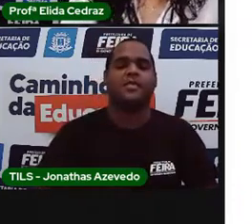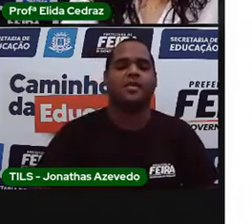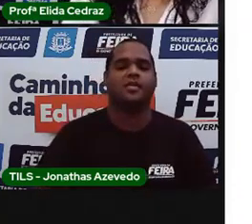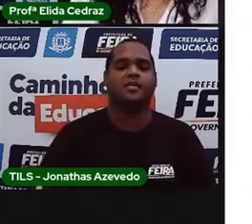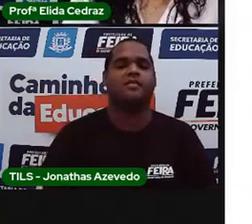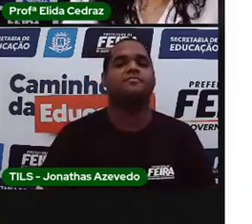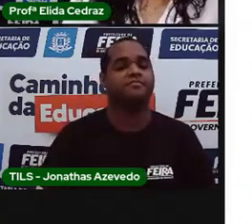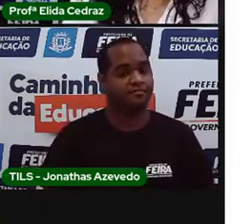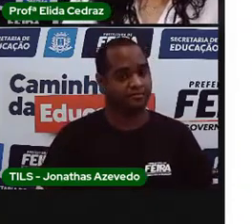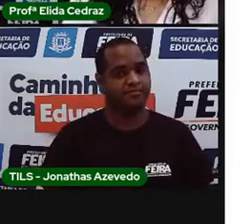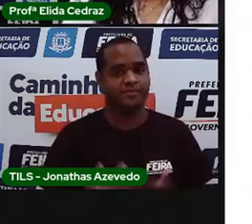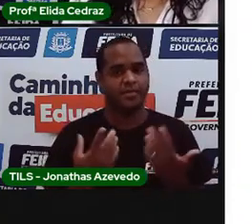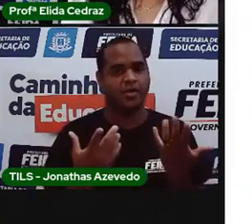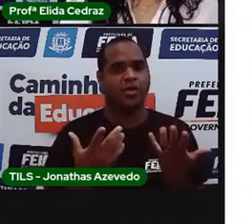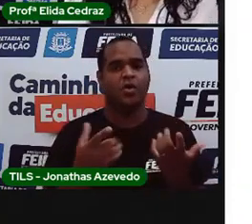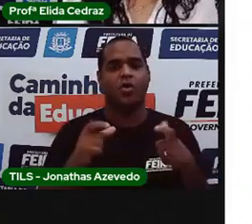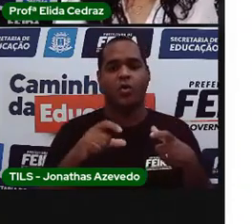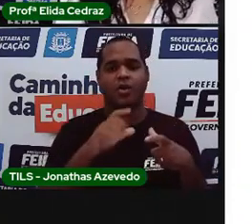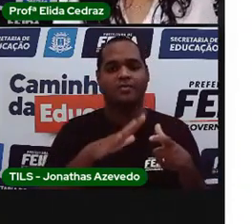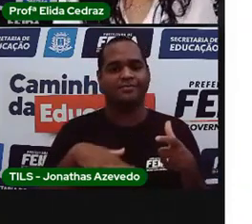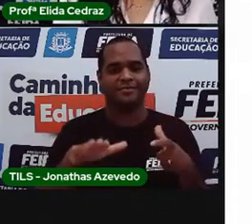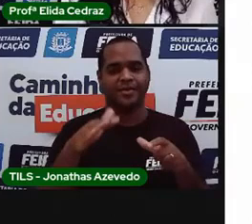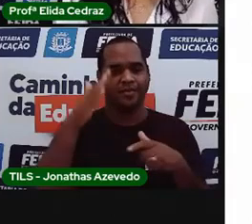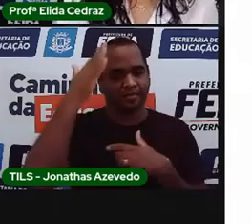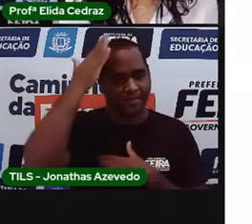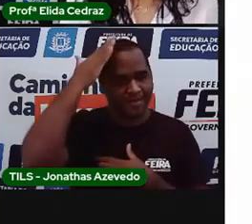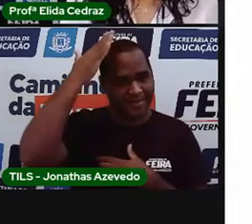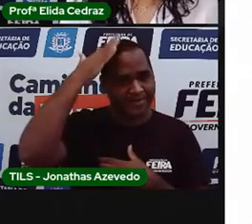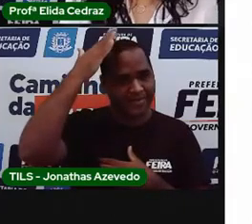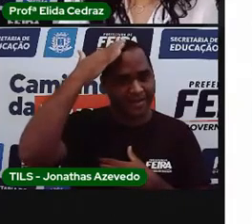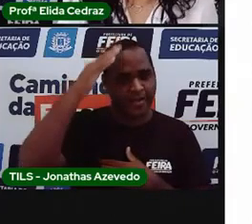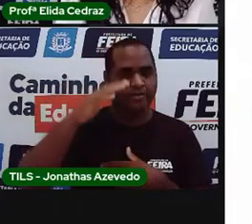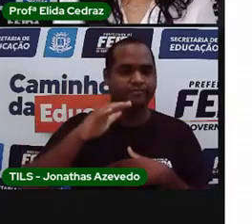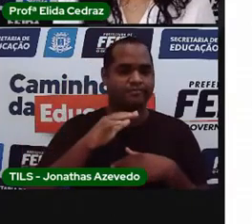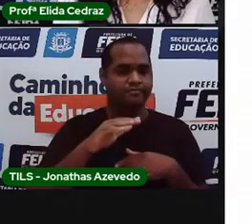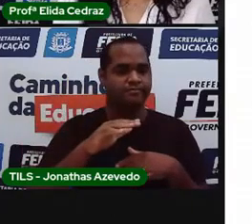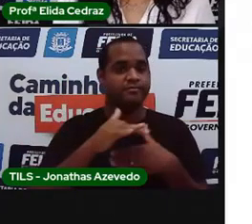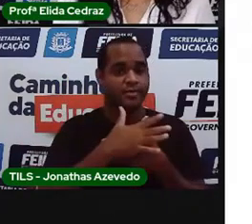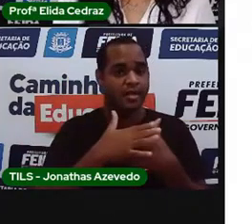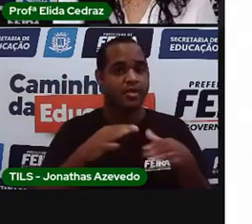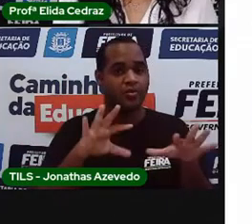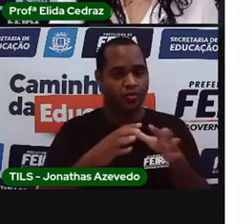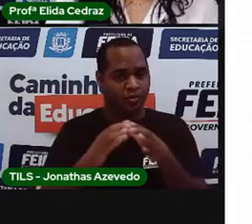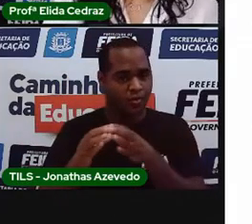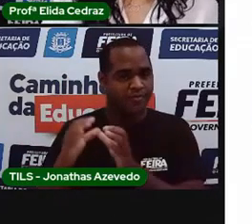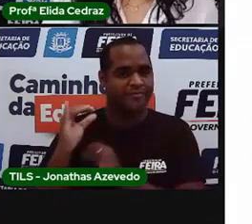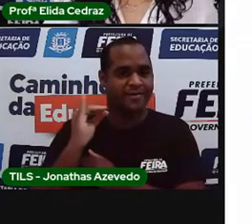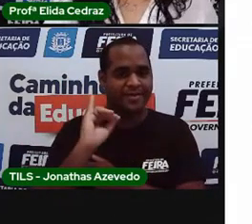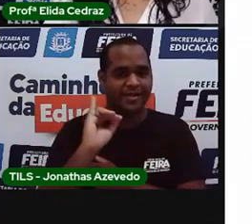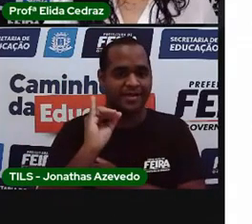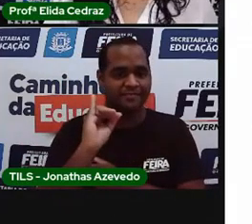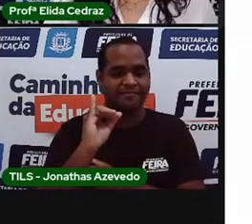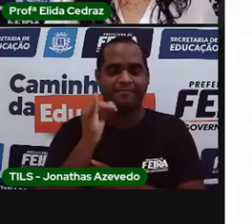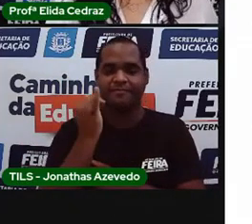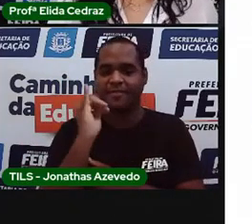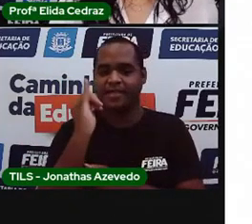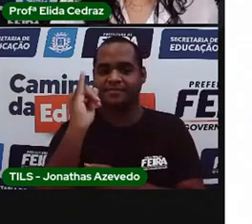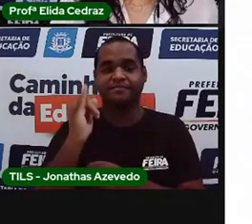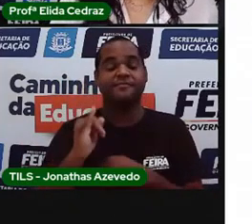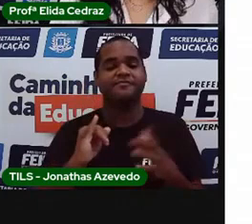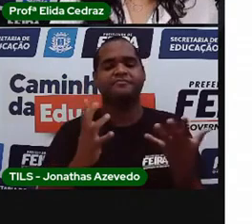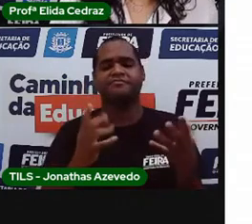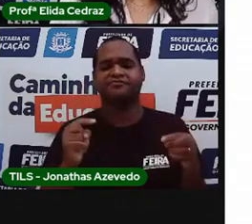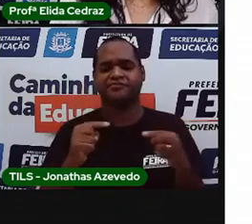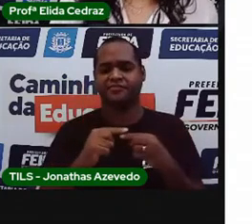Em Piracuara, Paraná, existem comunidades italianas. E eles se